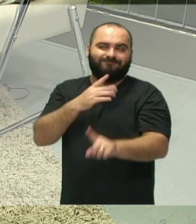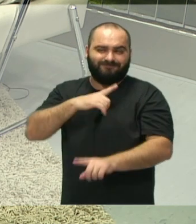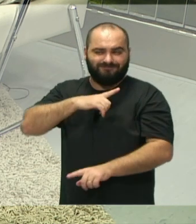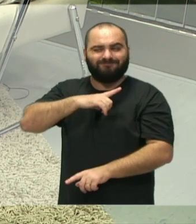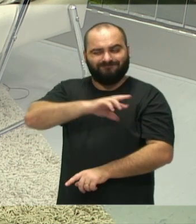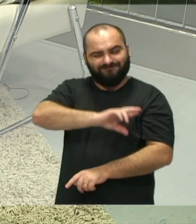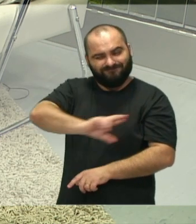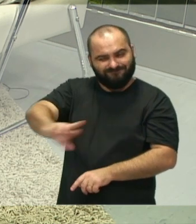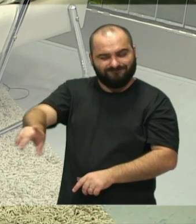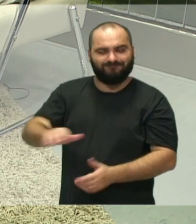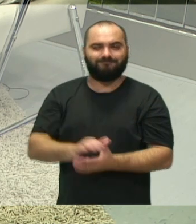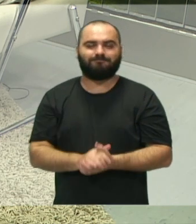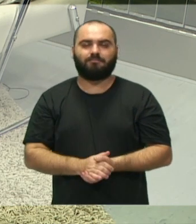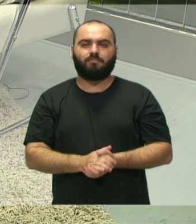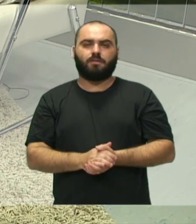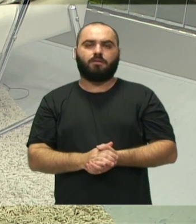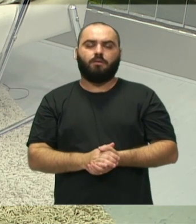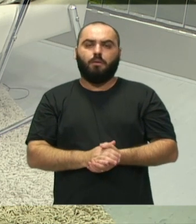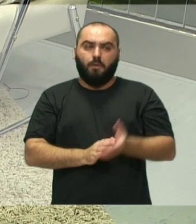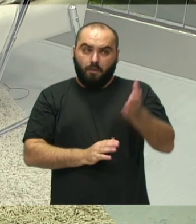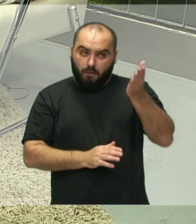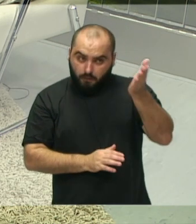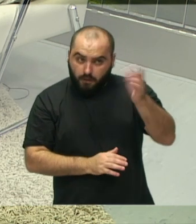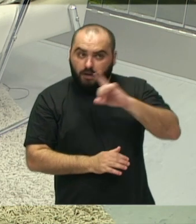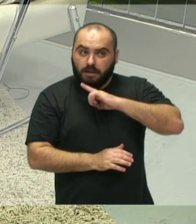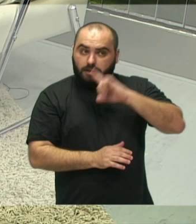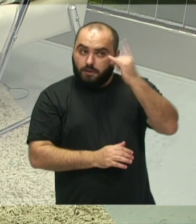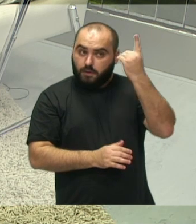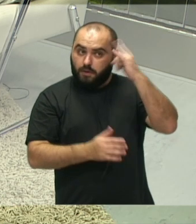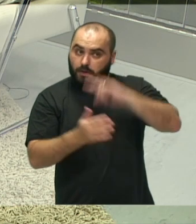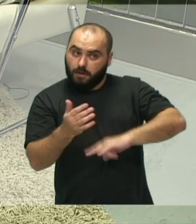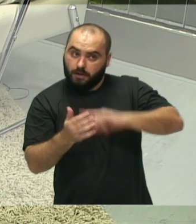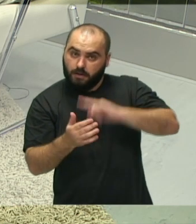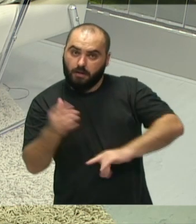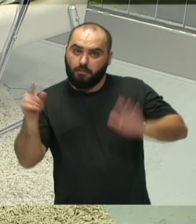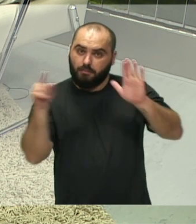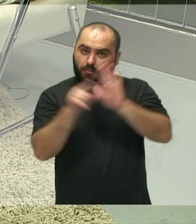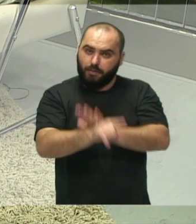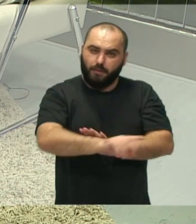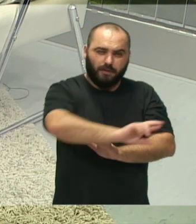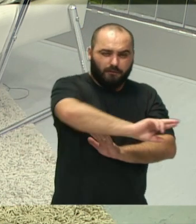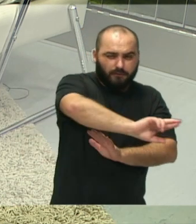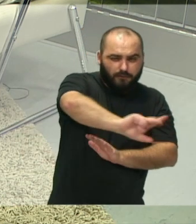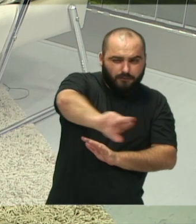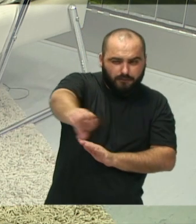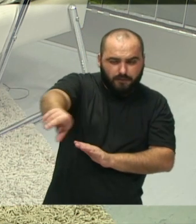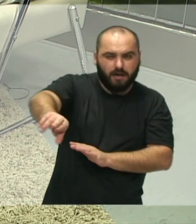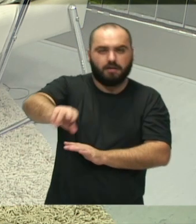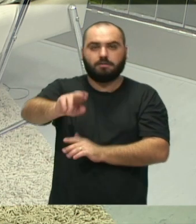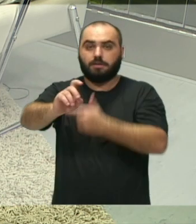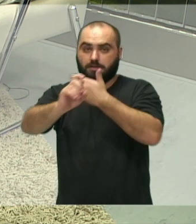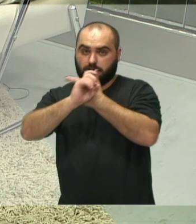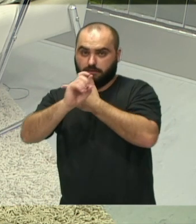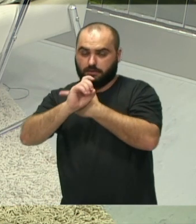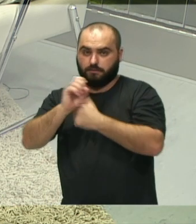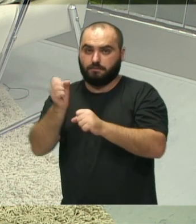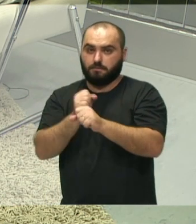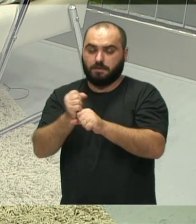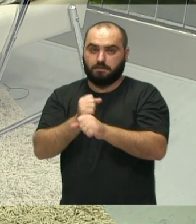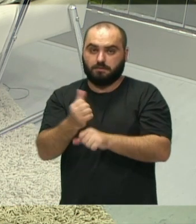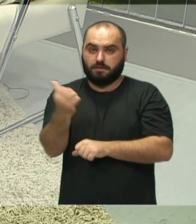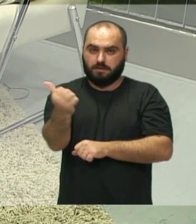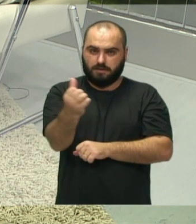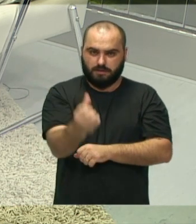A senhora tem um requerimento que faz diversas perguntas ao Poder Executivo, ao 16 de 2022, sobre que